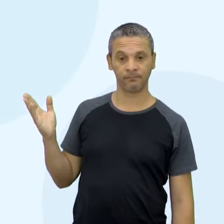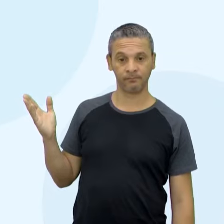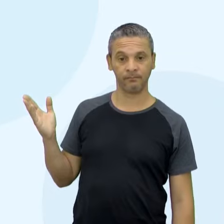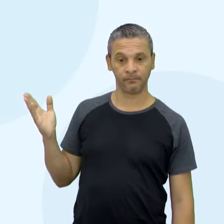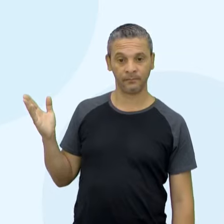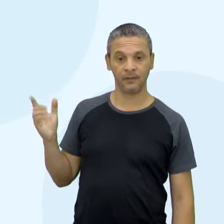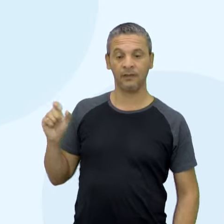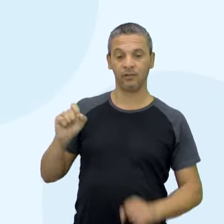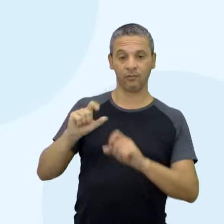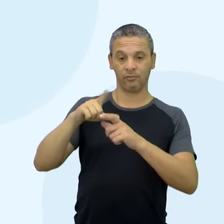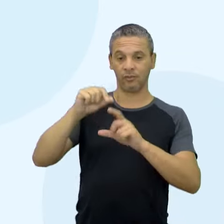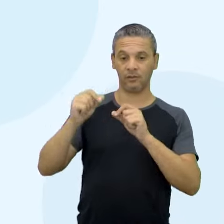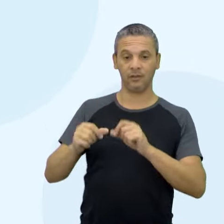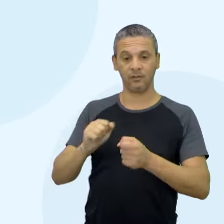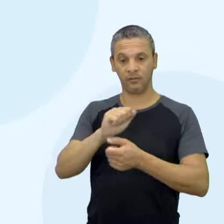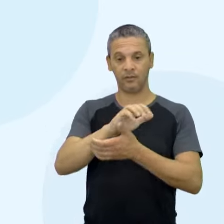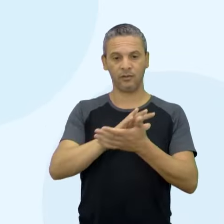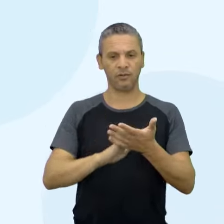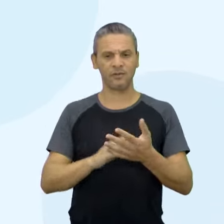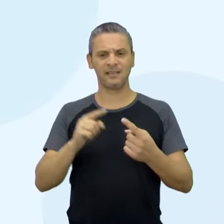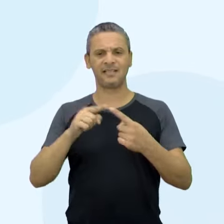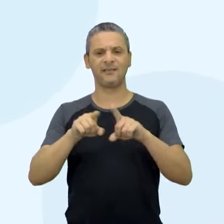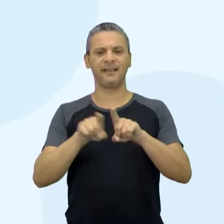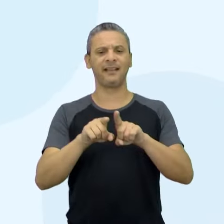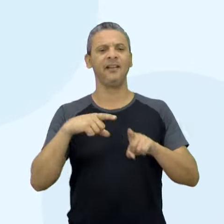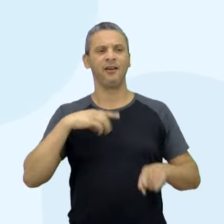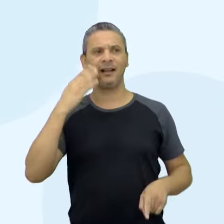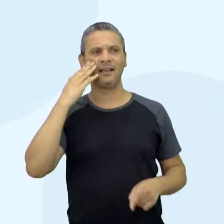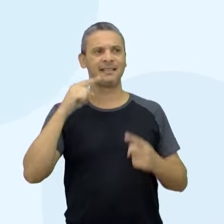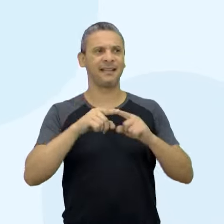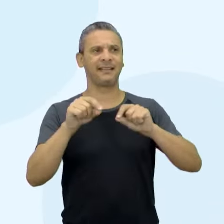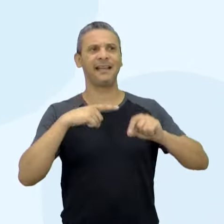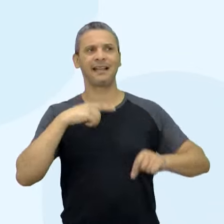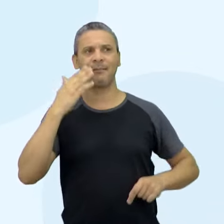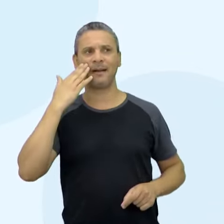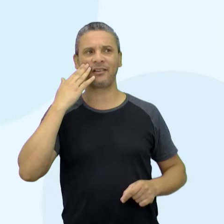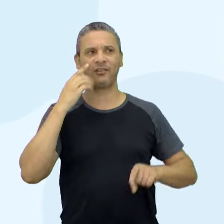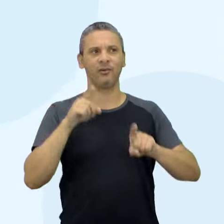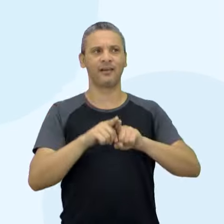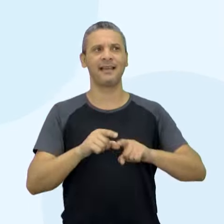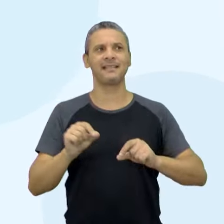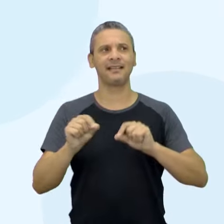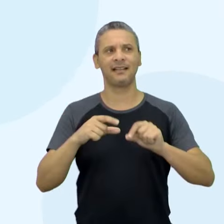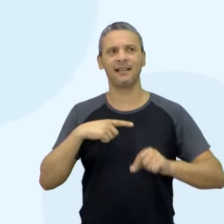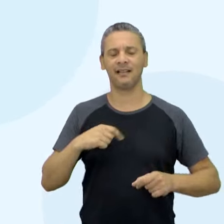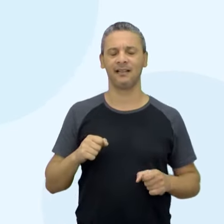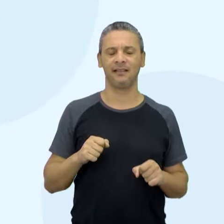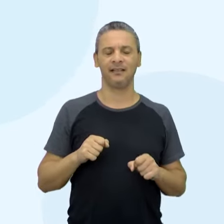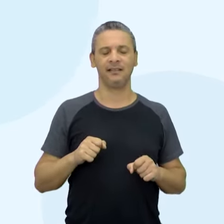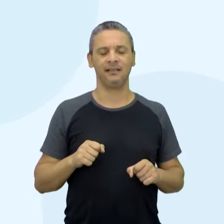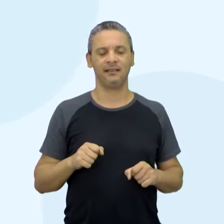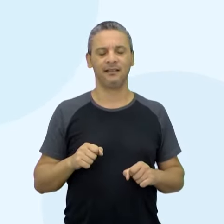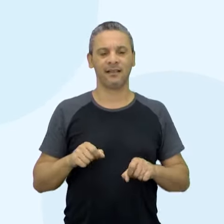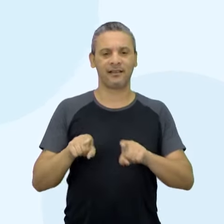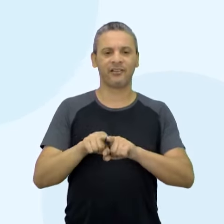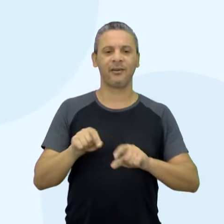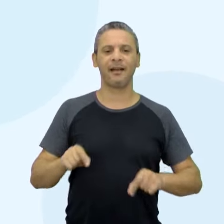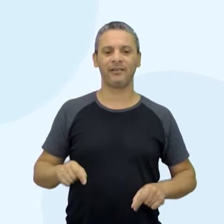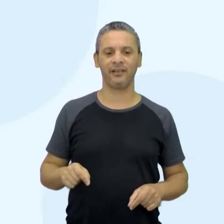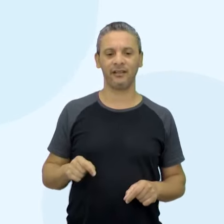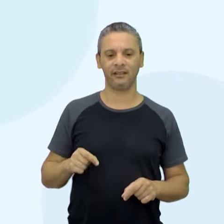Liga na Mídia, Atividade Integrada 1, Componente 3, Aula 1, professor. Isso é uma agenda minha com eles. Perfeito. De